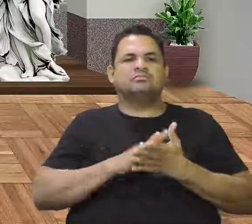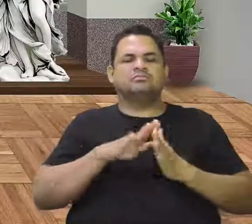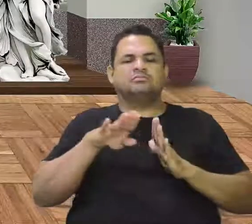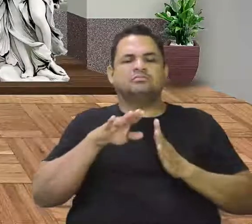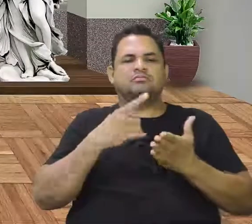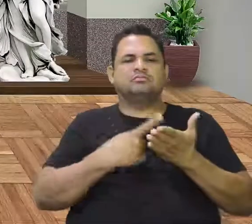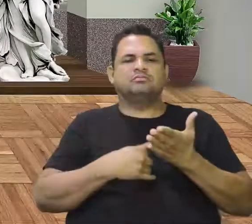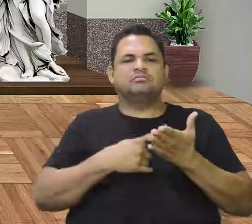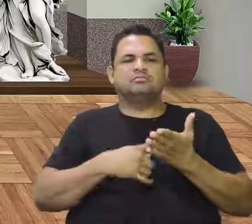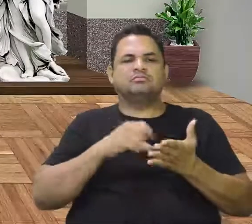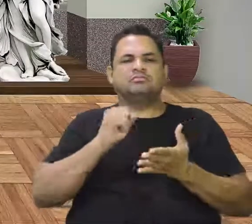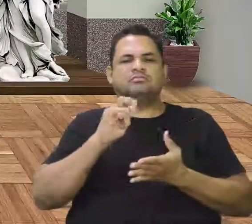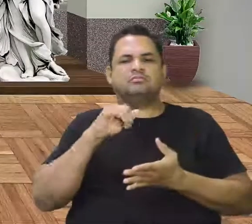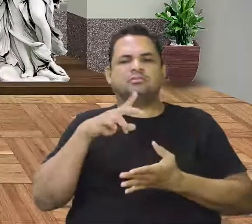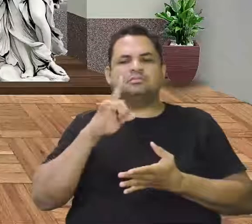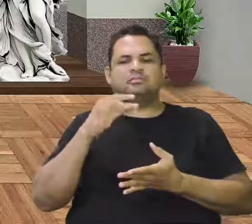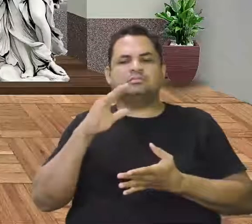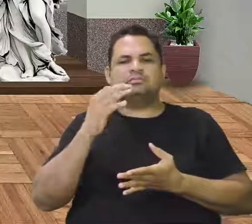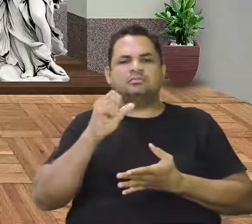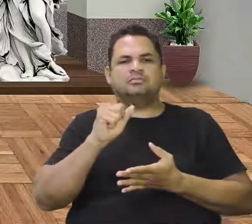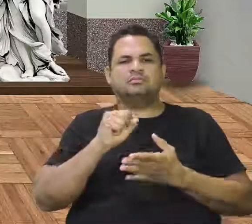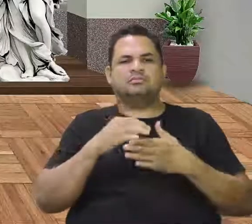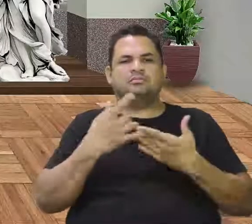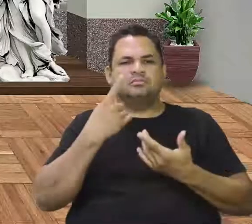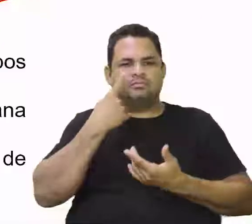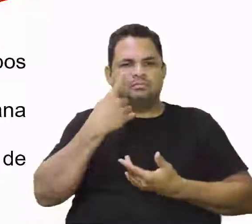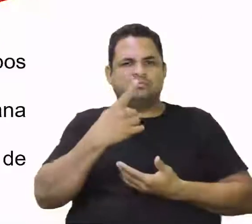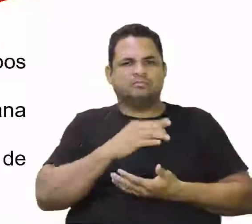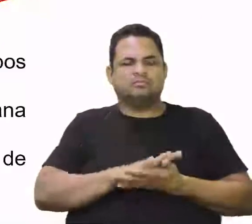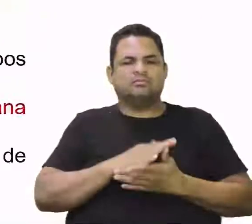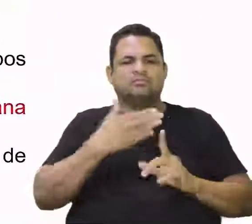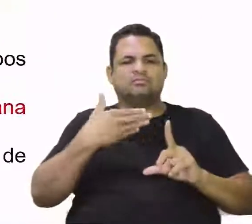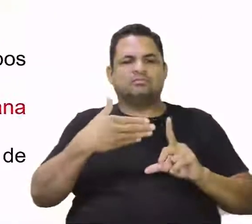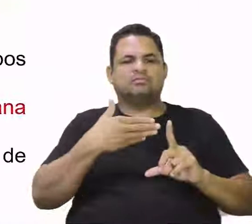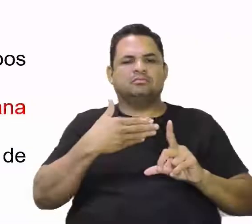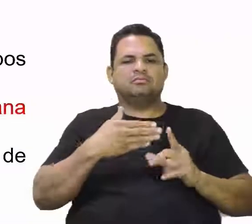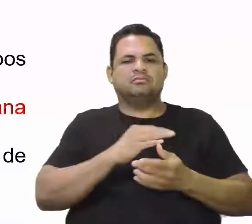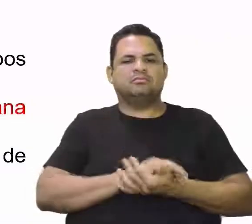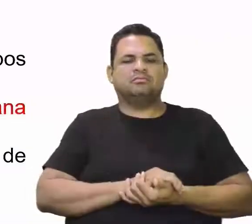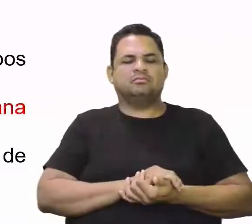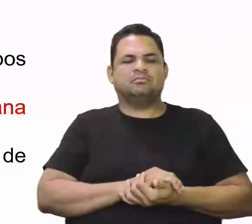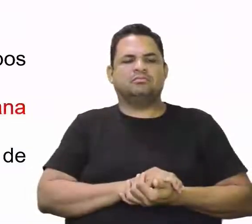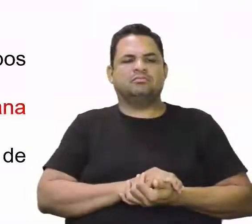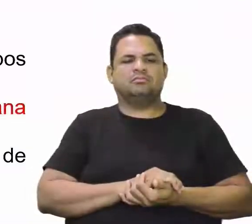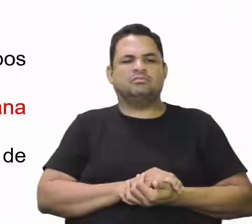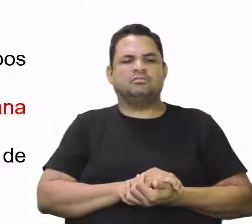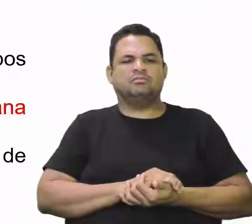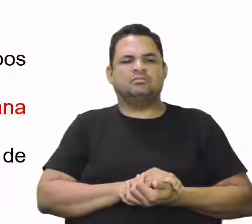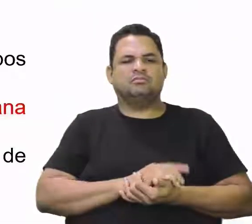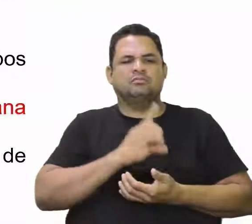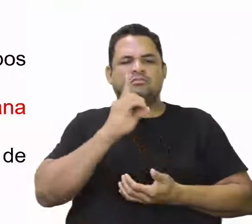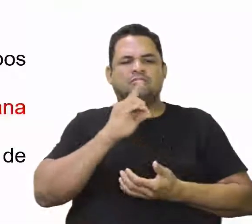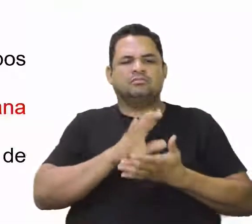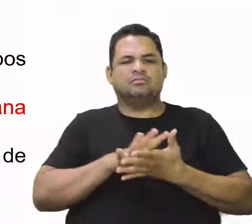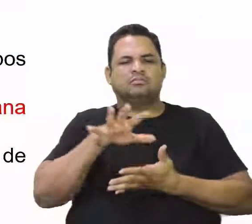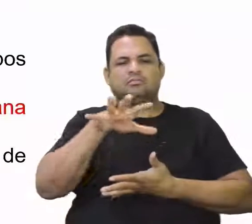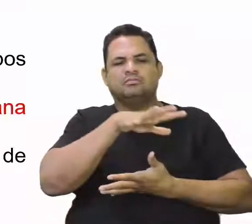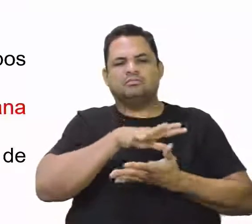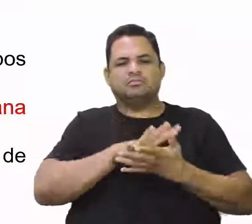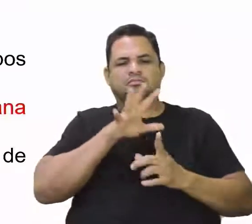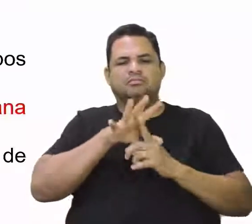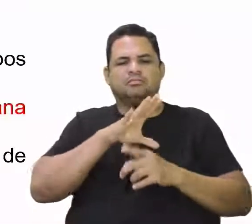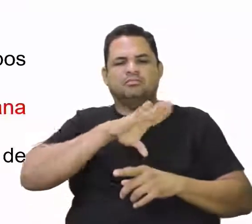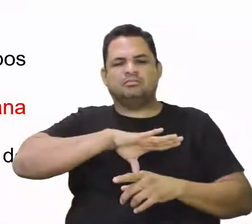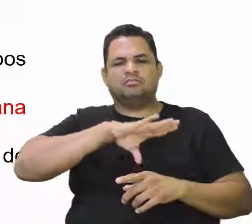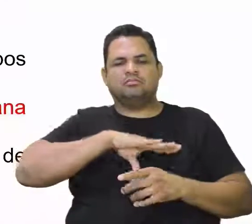Saragossa. Olha aí, na tela para vocês. Resposta correta, então, a letra D. A zona de influência portuguesa e